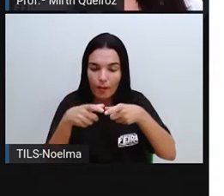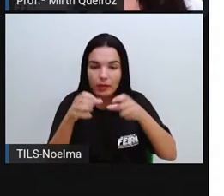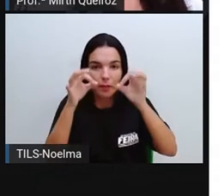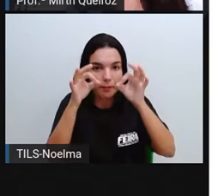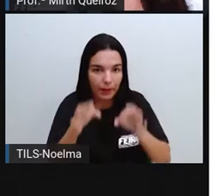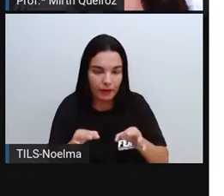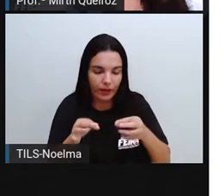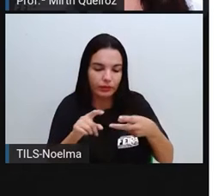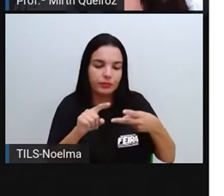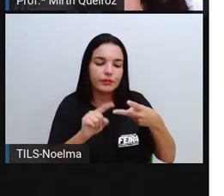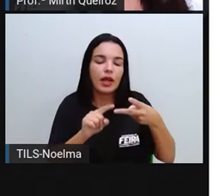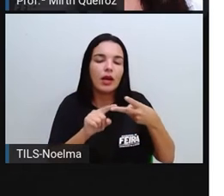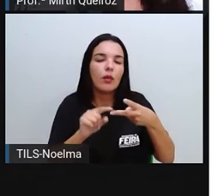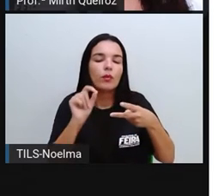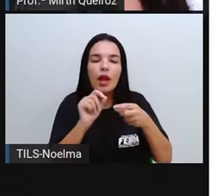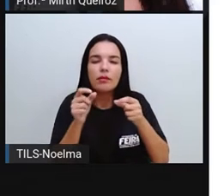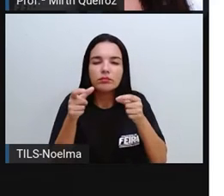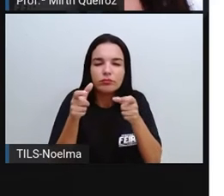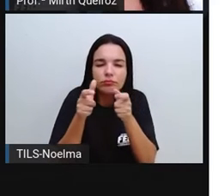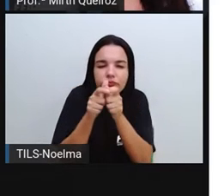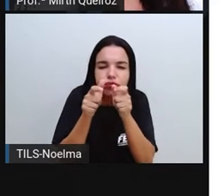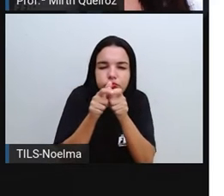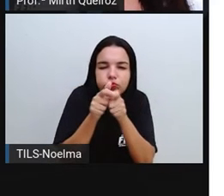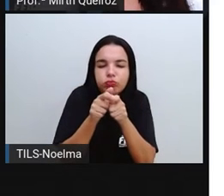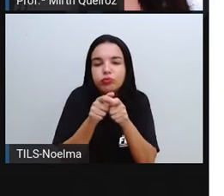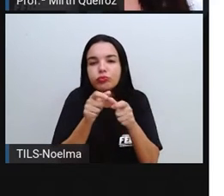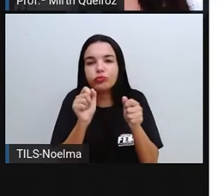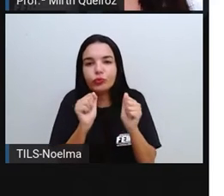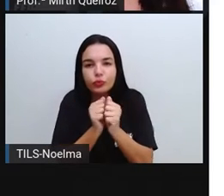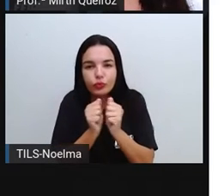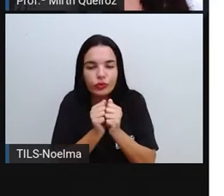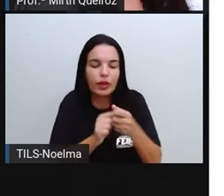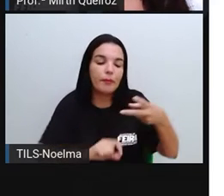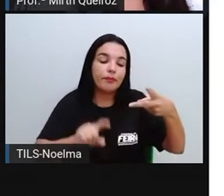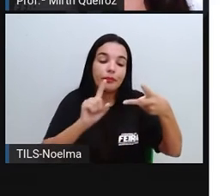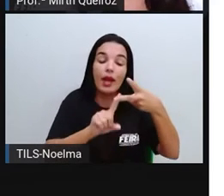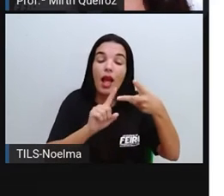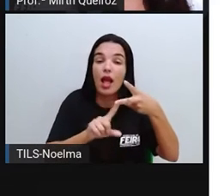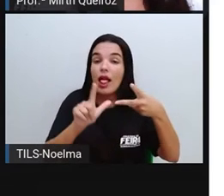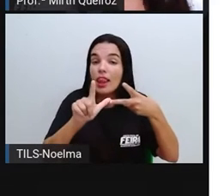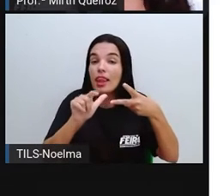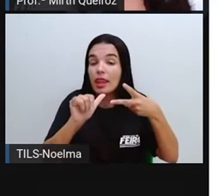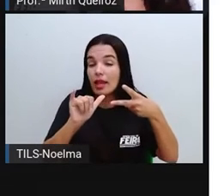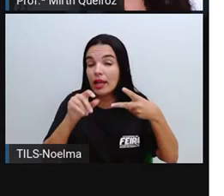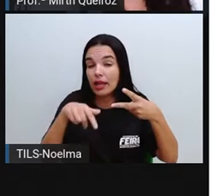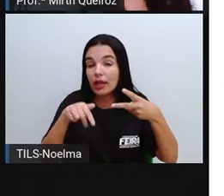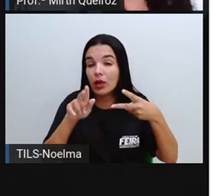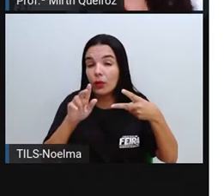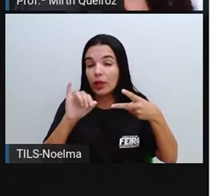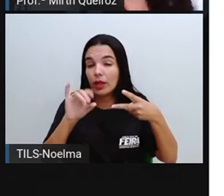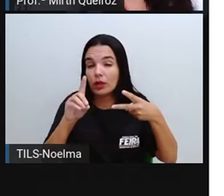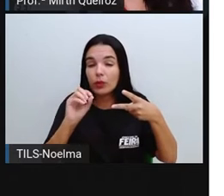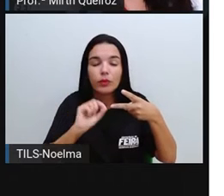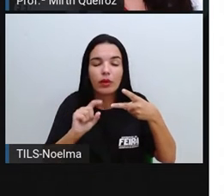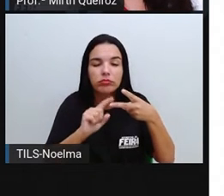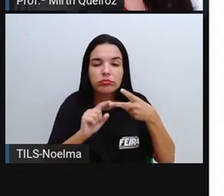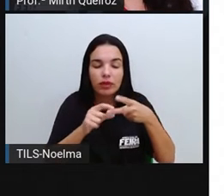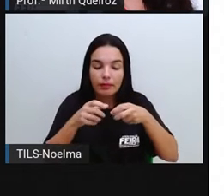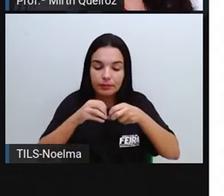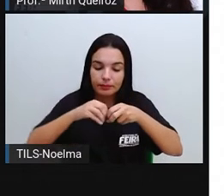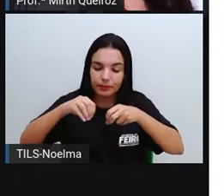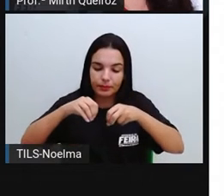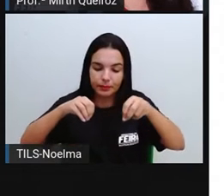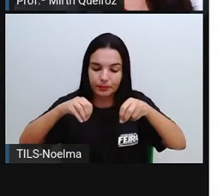certo? As moléculas vão estar bem grudadinhas, juntinhas. Líquido, as moléculas vão estar um pouco mais